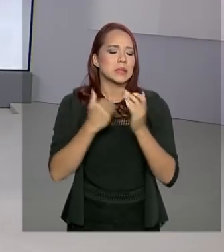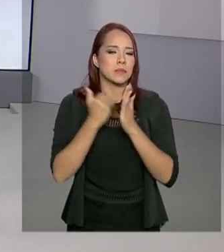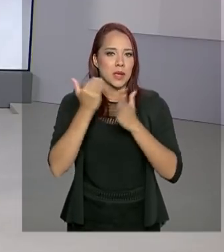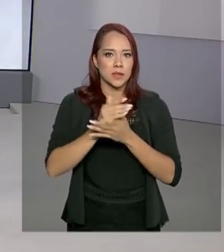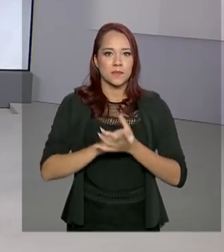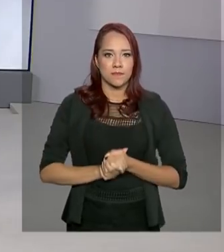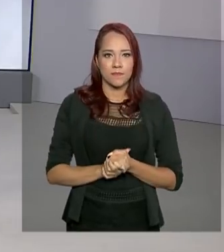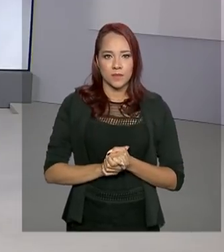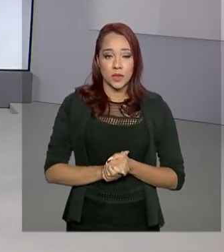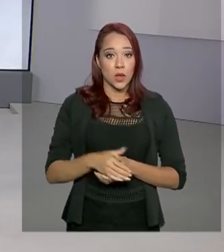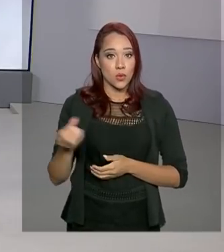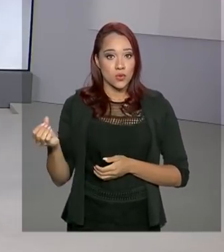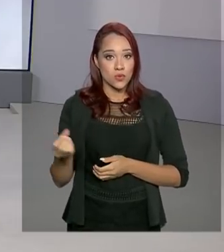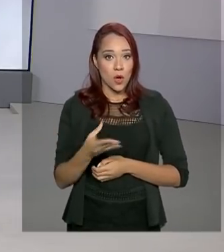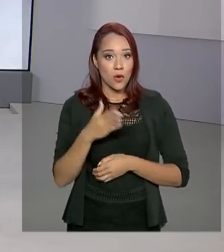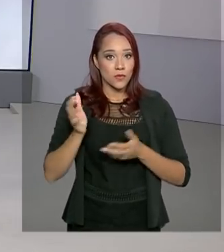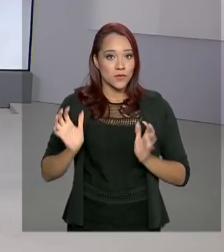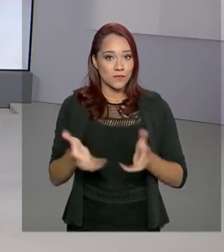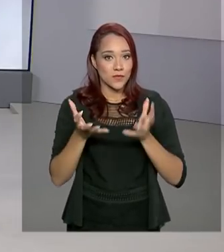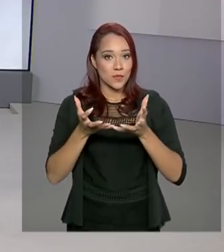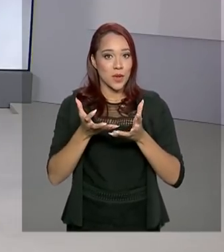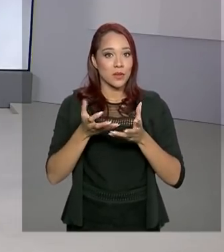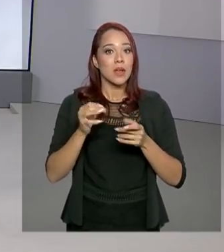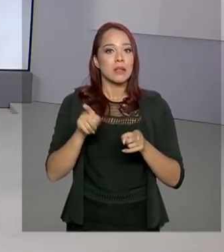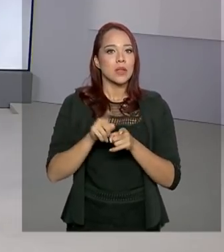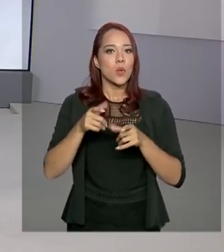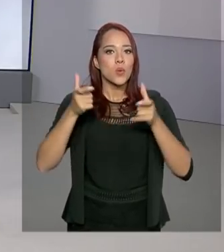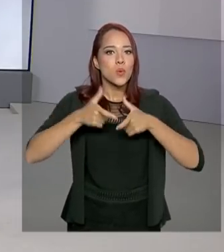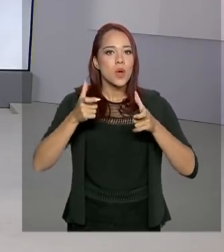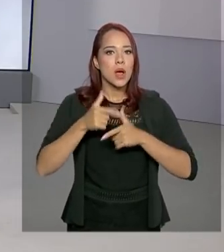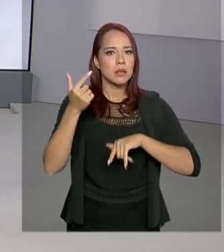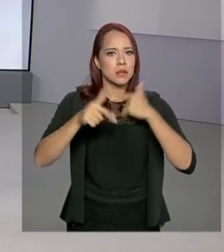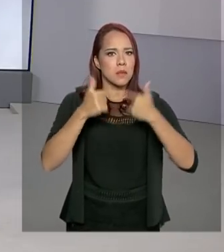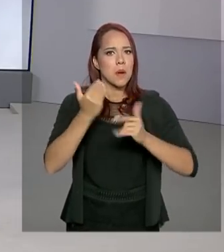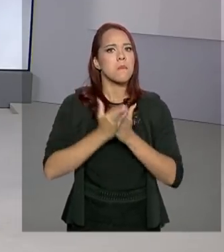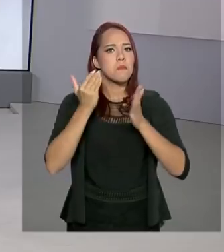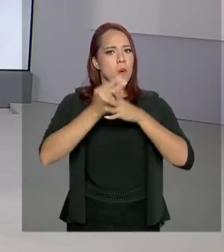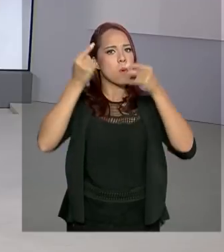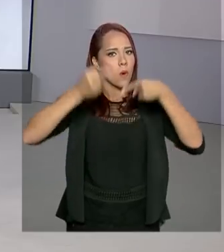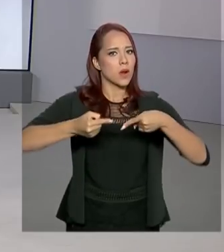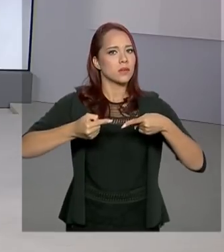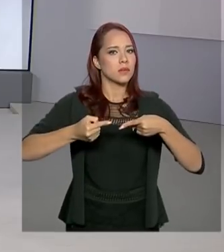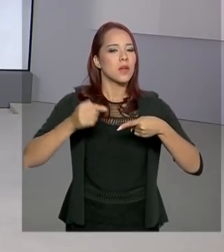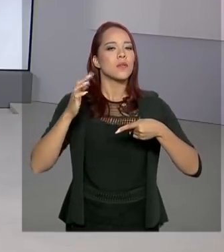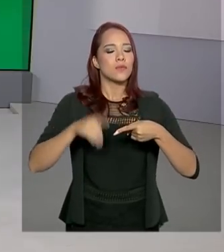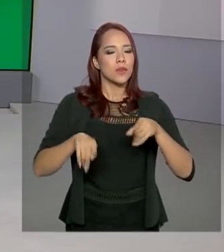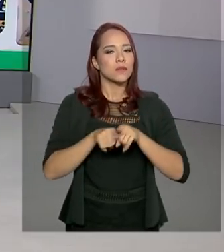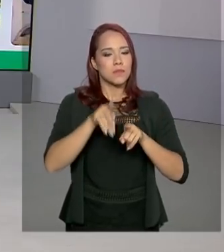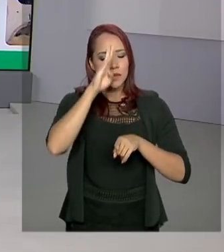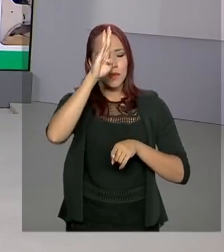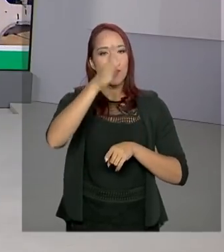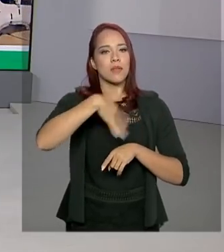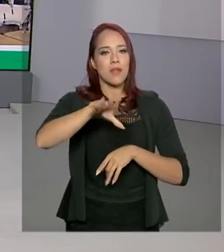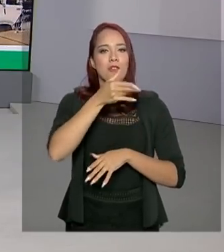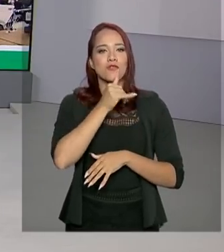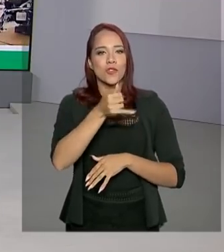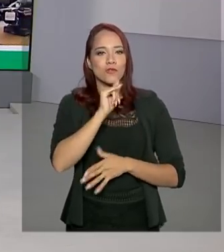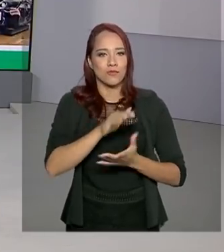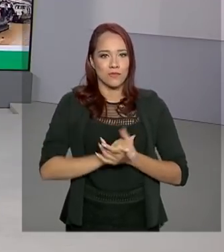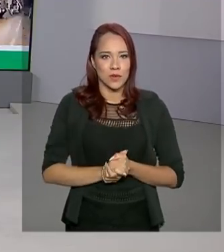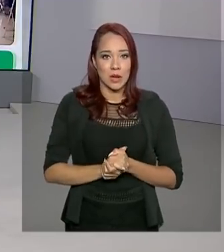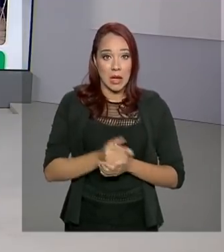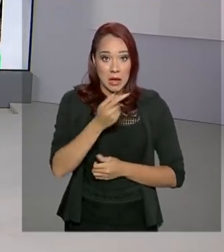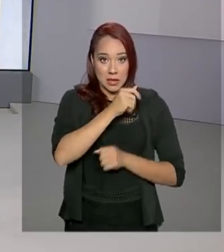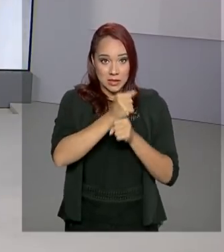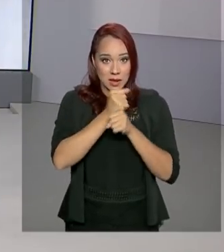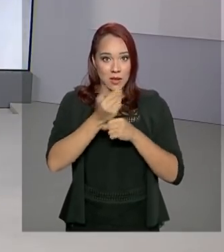Atrair novos investimentos e criar um ambiente de mercado com mais concorrência foram destaque também no setor energético. Nesse ano, o